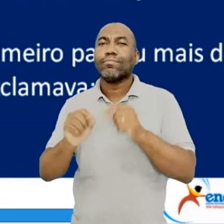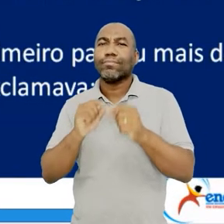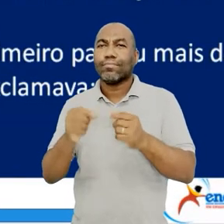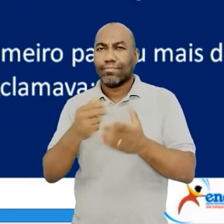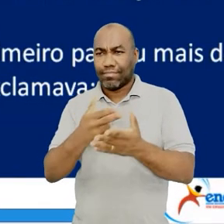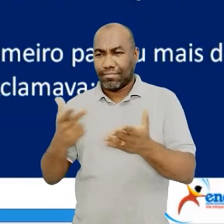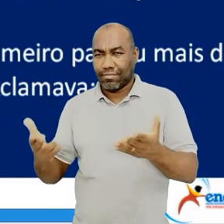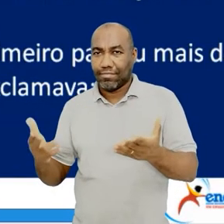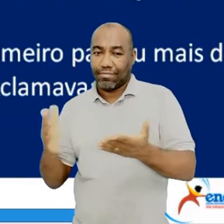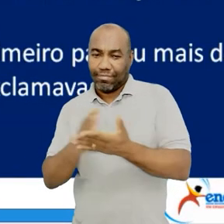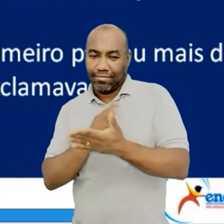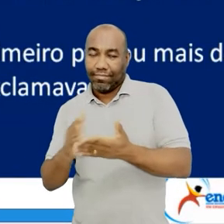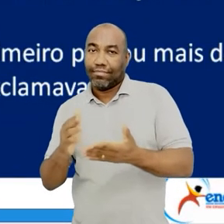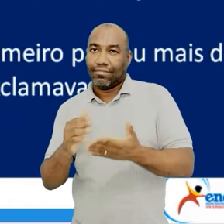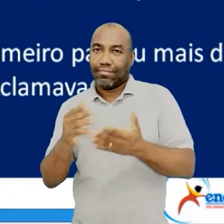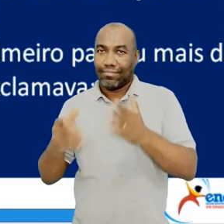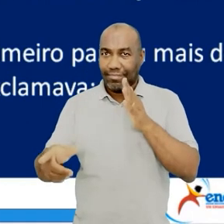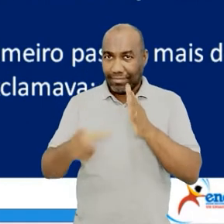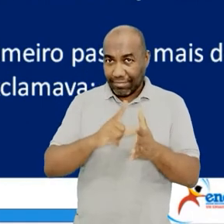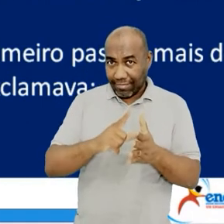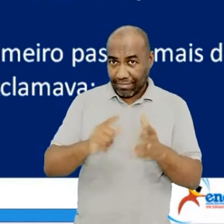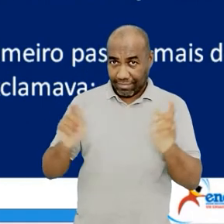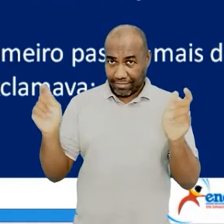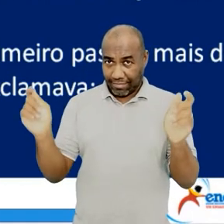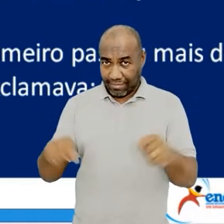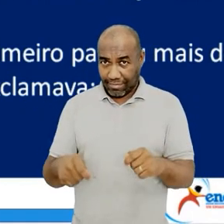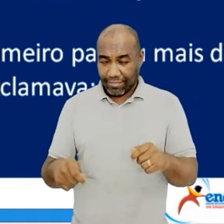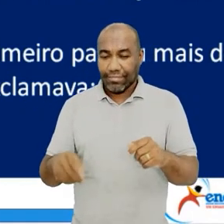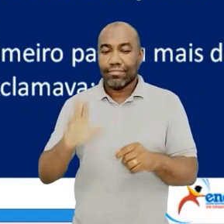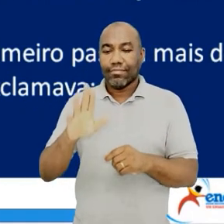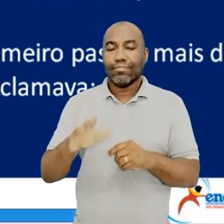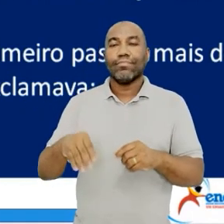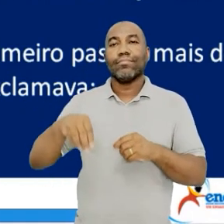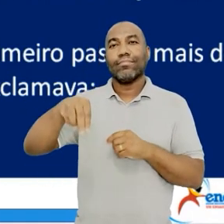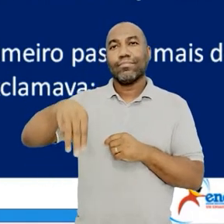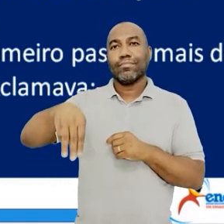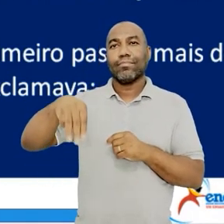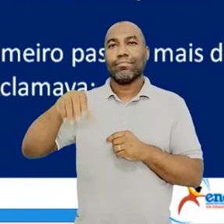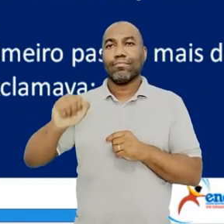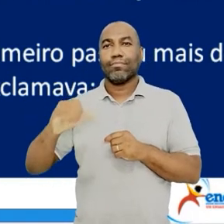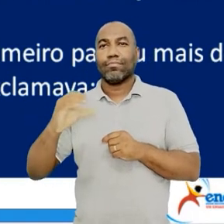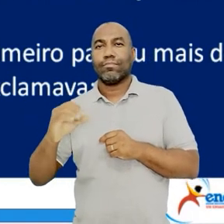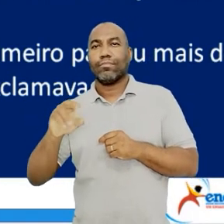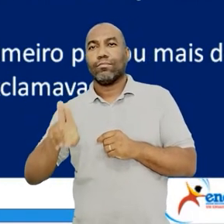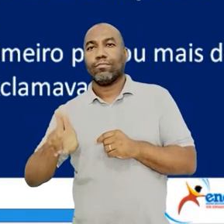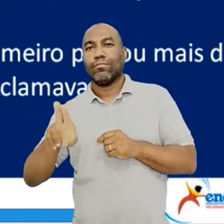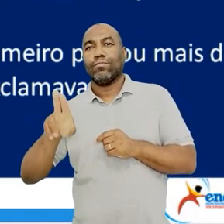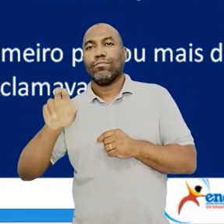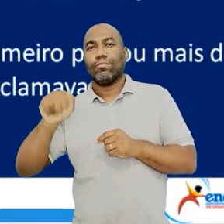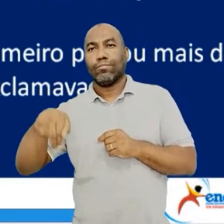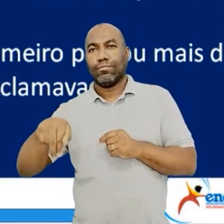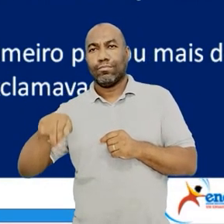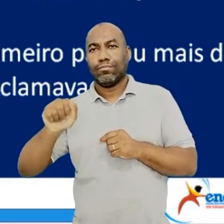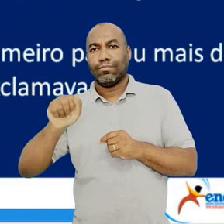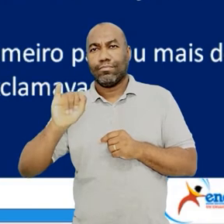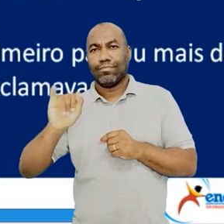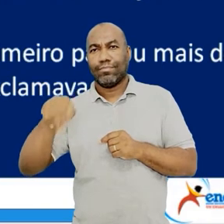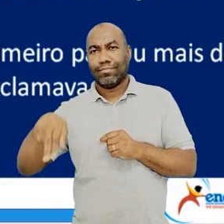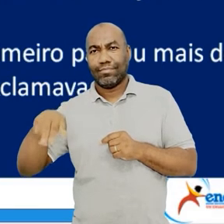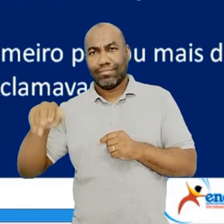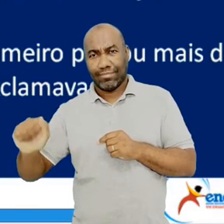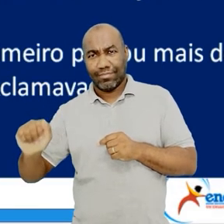maravilhosa. E agora sim, segura aí. Porque Macunaíma é a principal obra